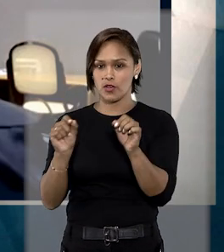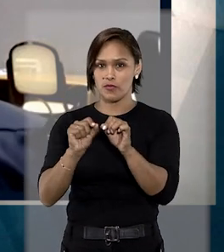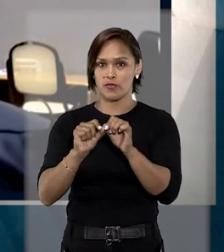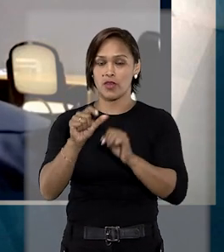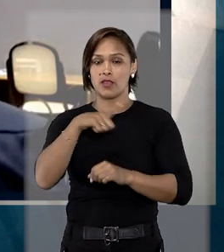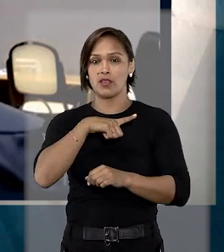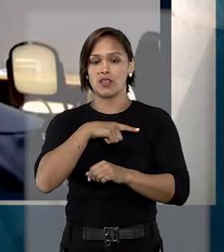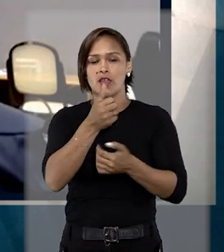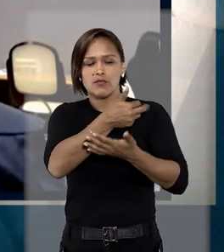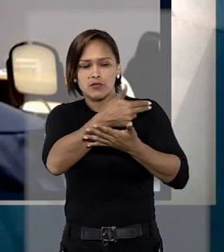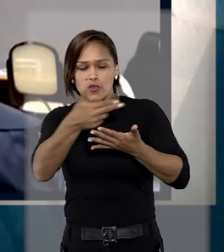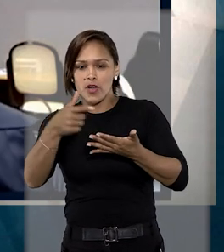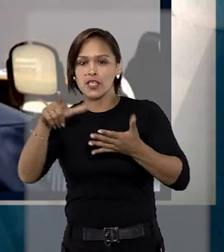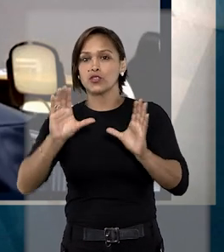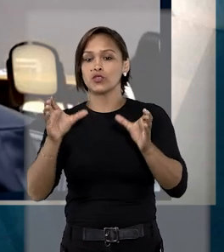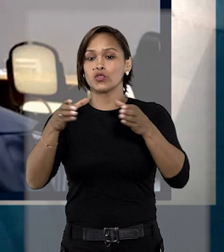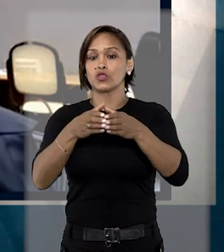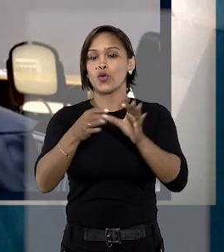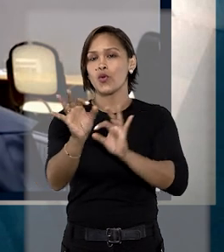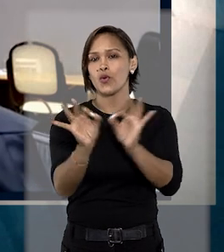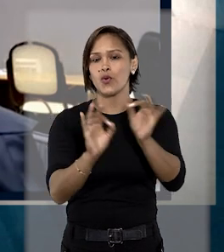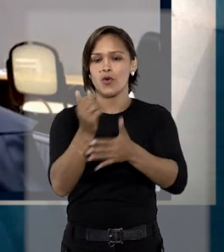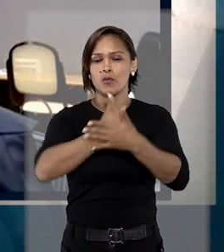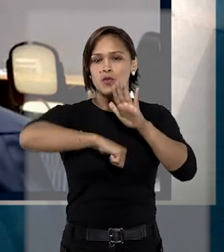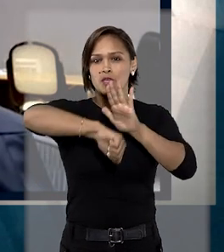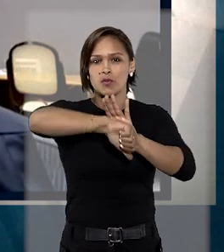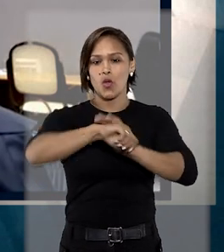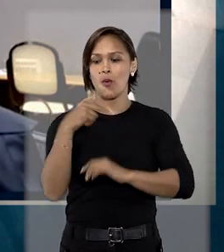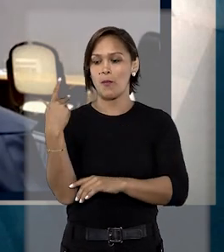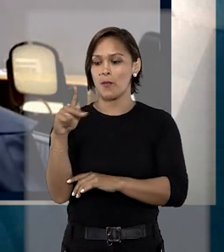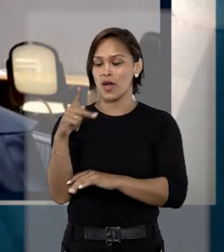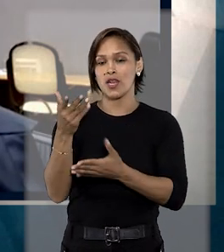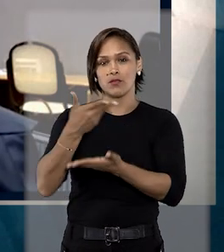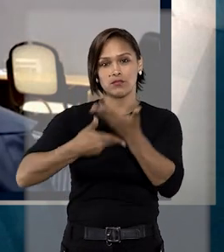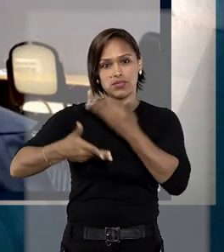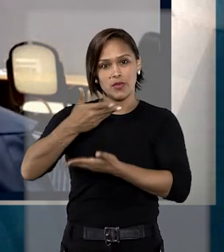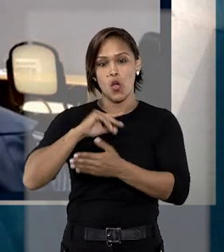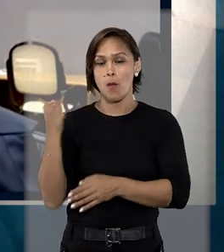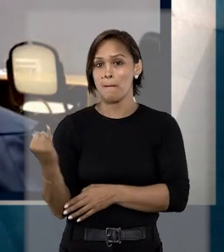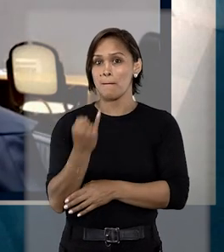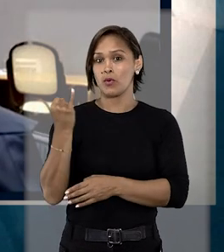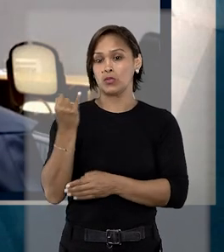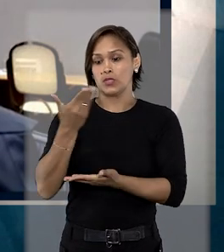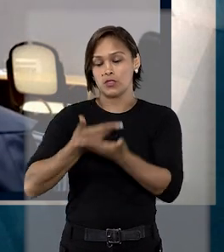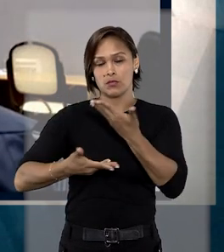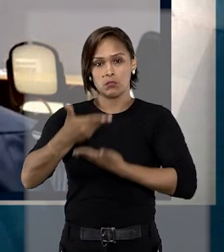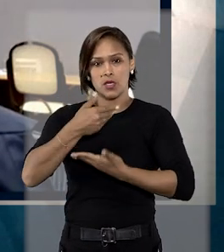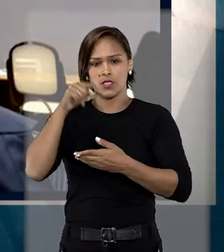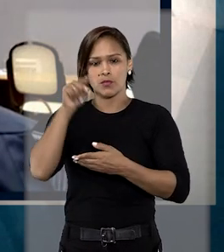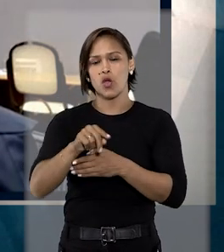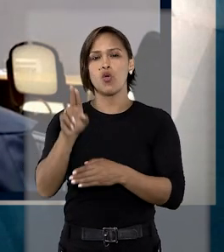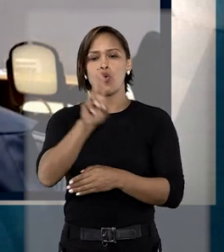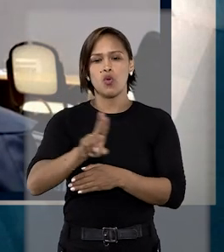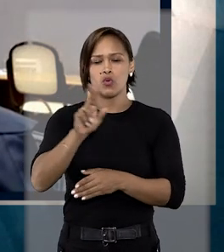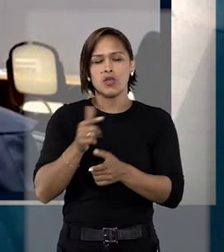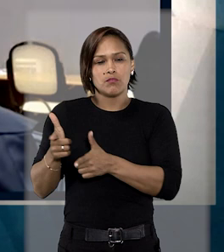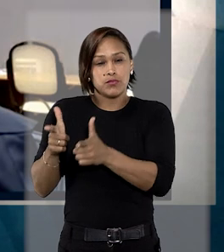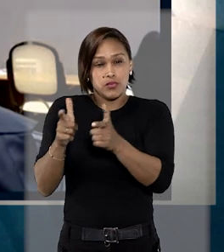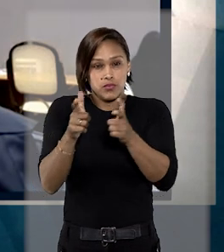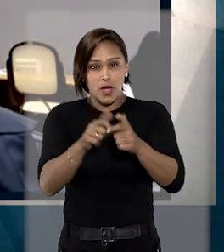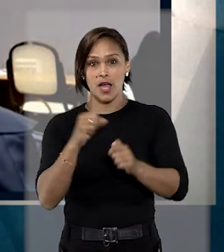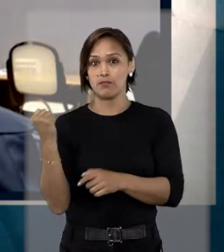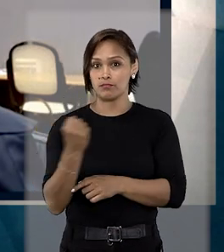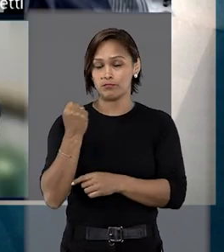há indicativos de que o grupo criminoso, do qual o paraguaio seria um importante membro, usa armas de grosso